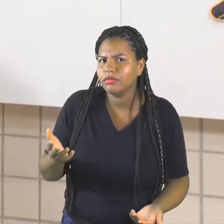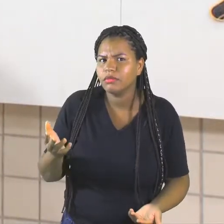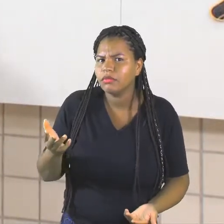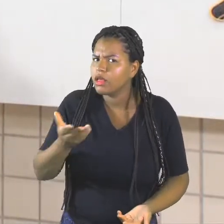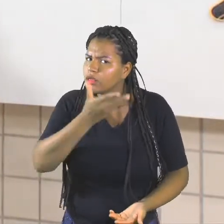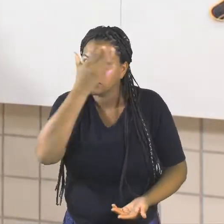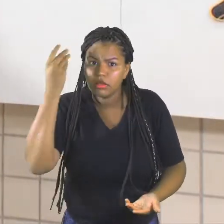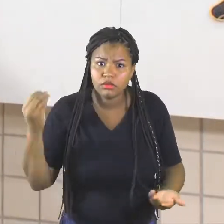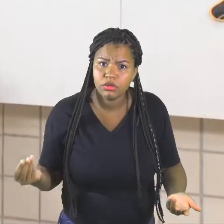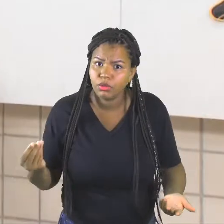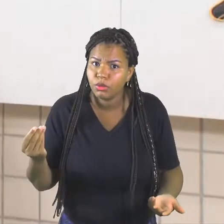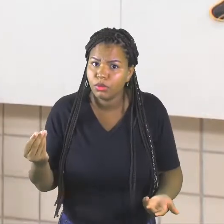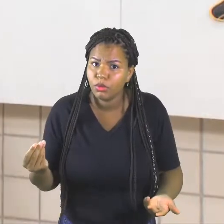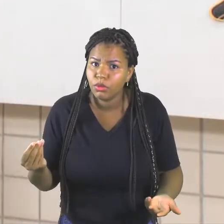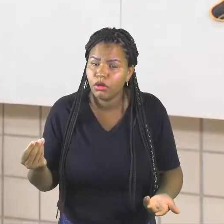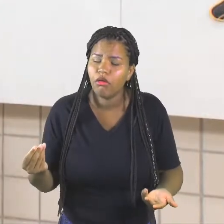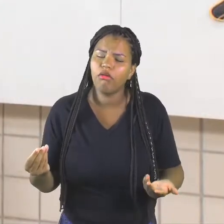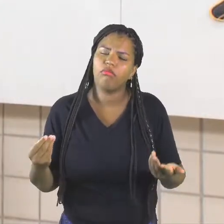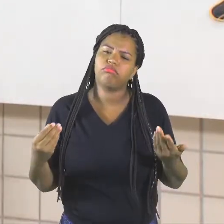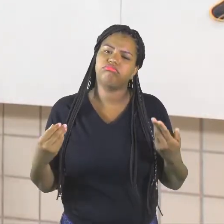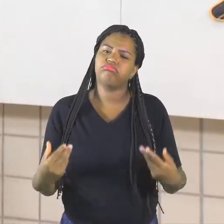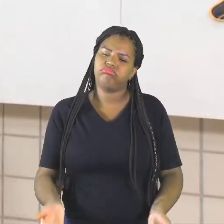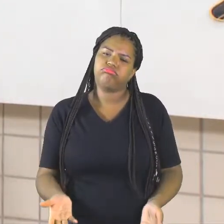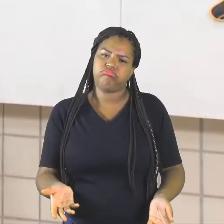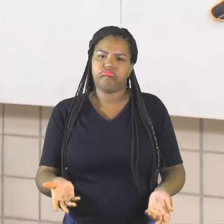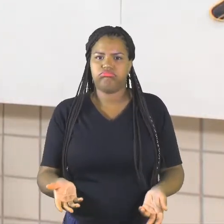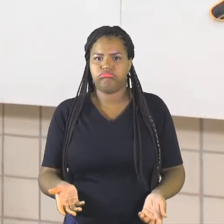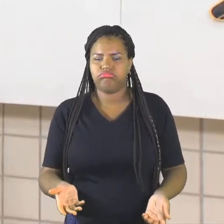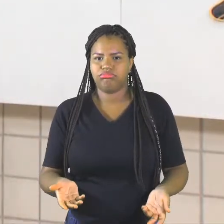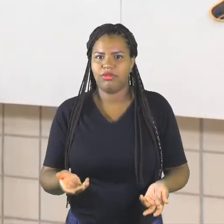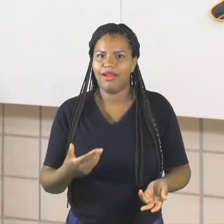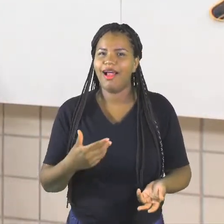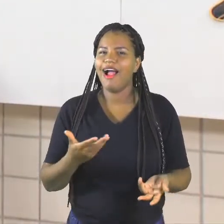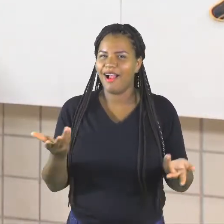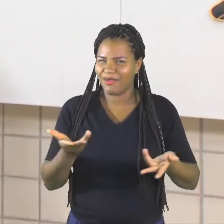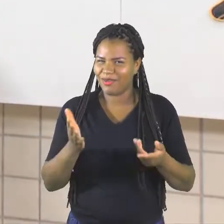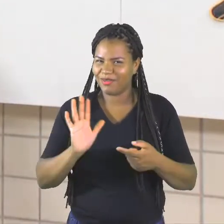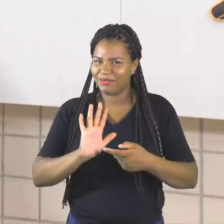lembra? Vou então colocar para você lembrar.